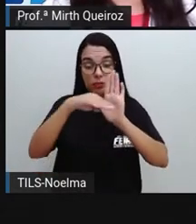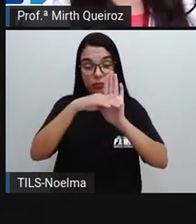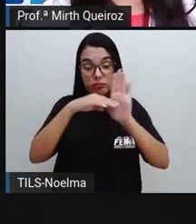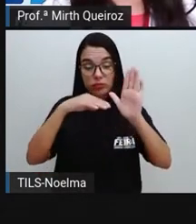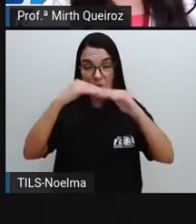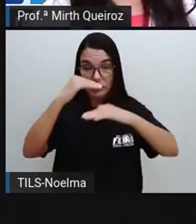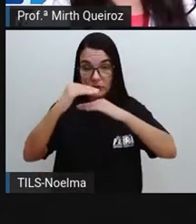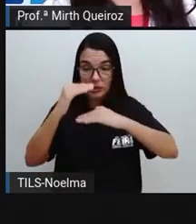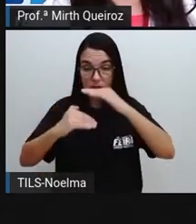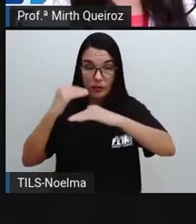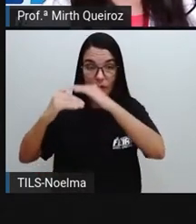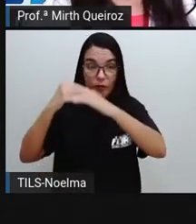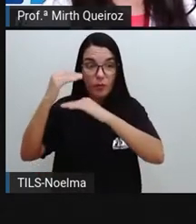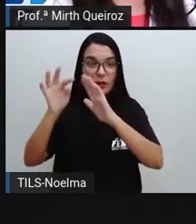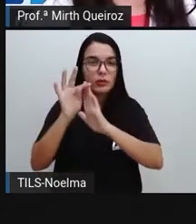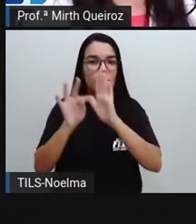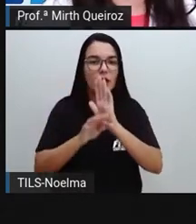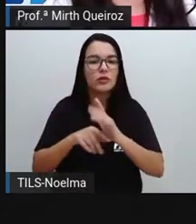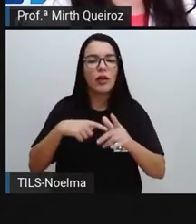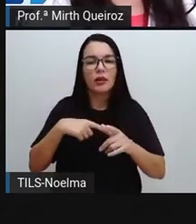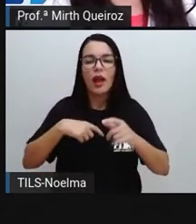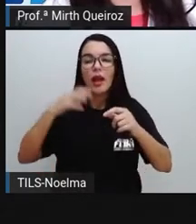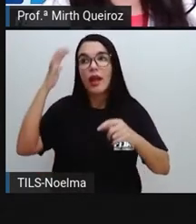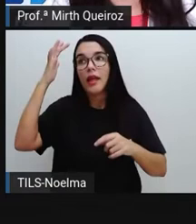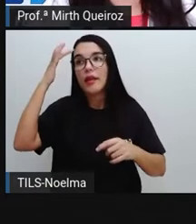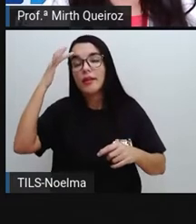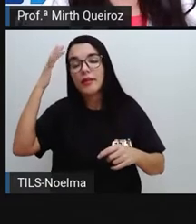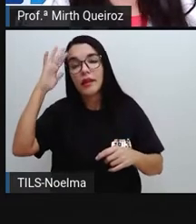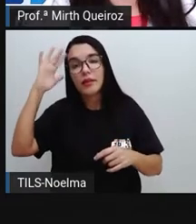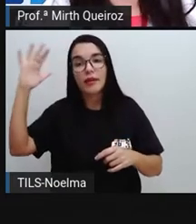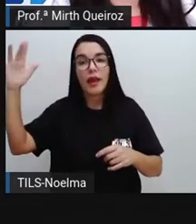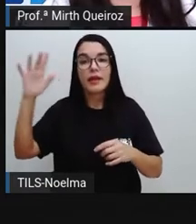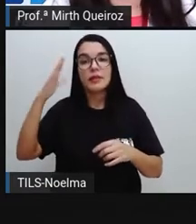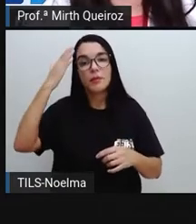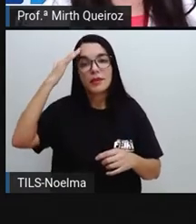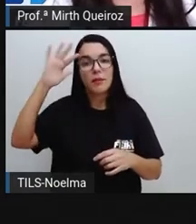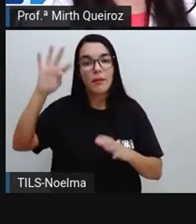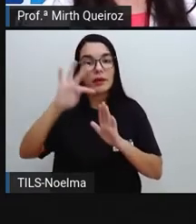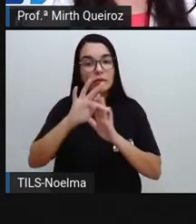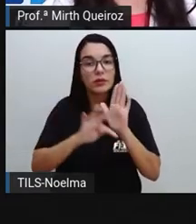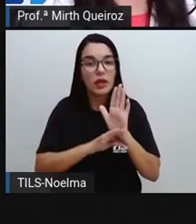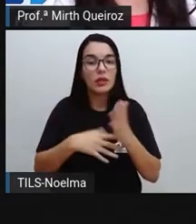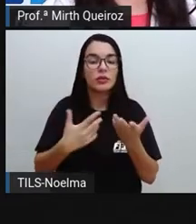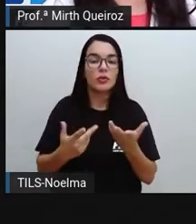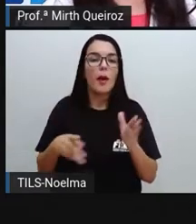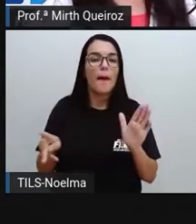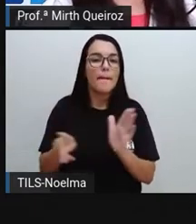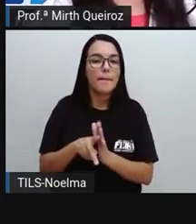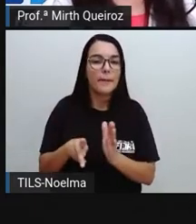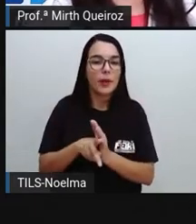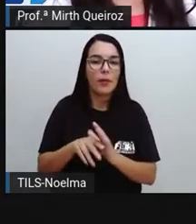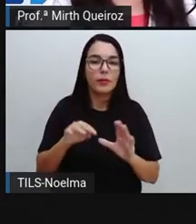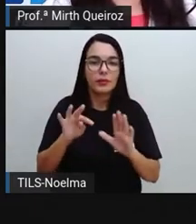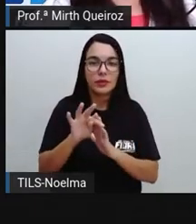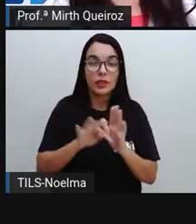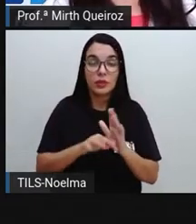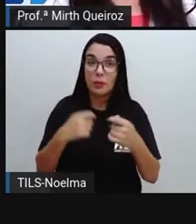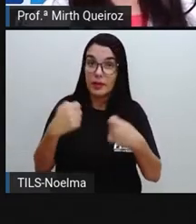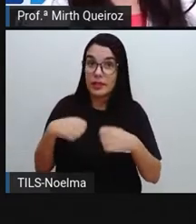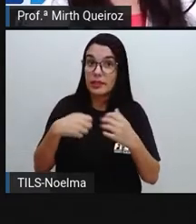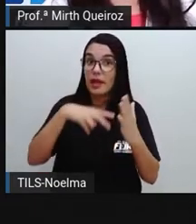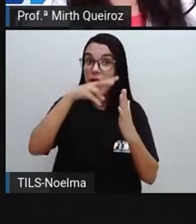começar também a apresentar as ideias principais do texto, apresentar o conhecimento científico sobre o tema. Para isso, é importante que vocês leiam